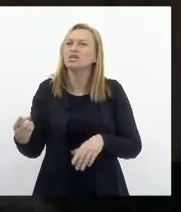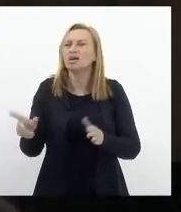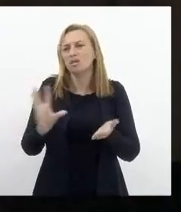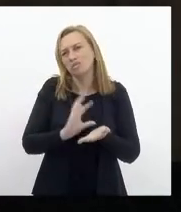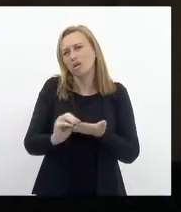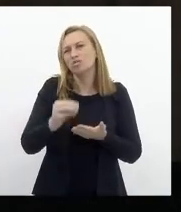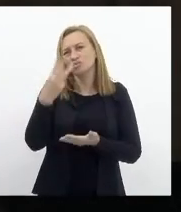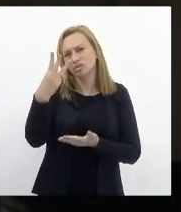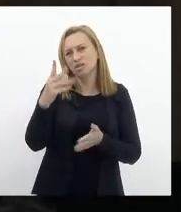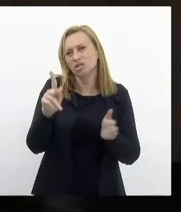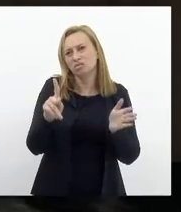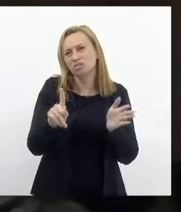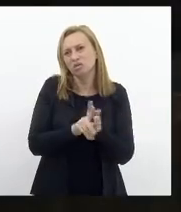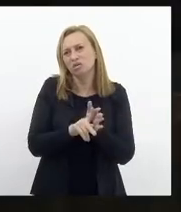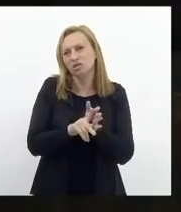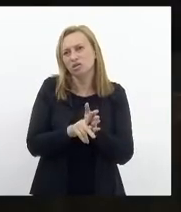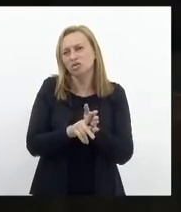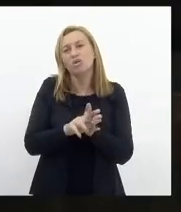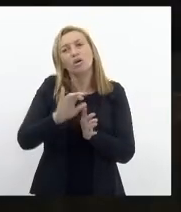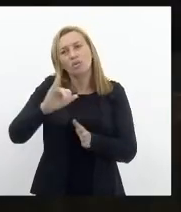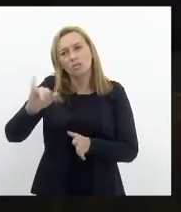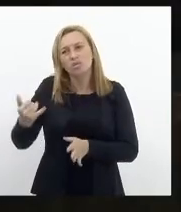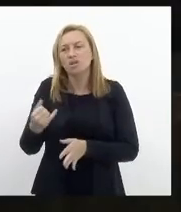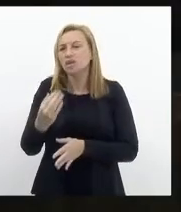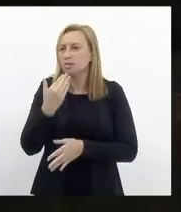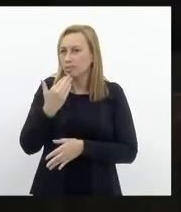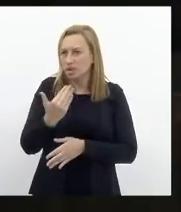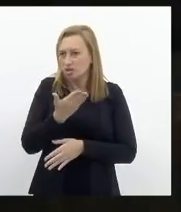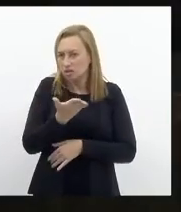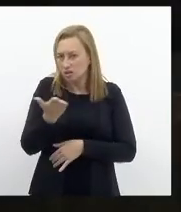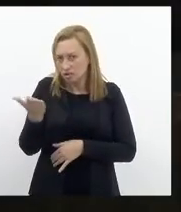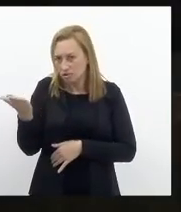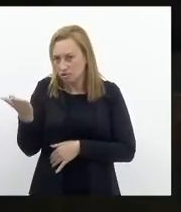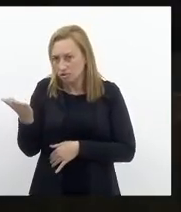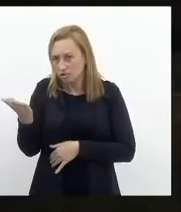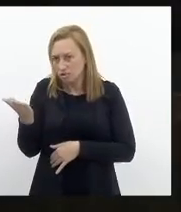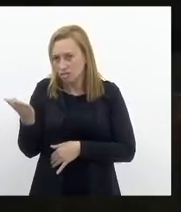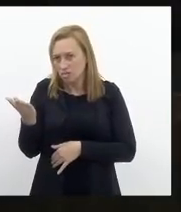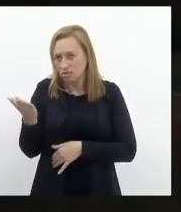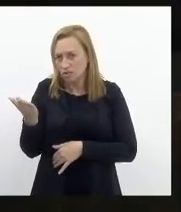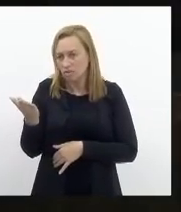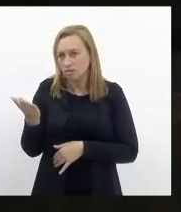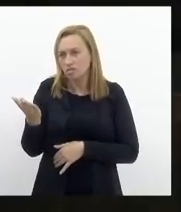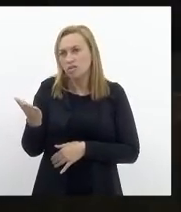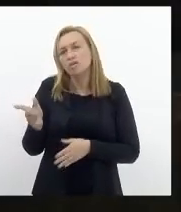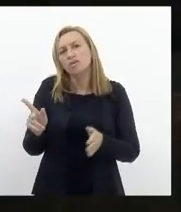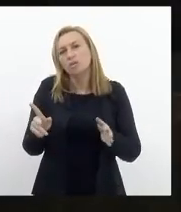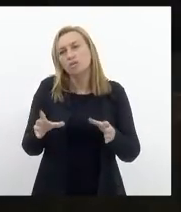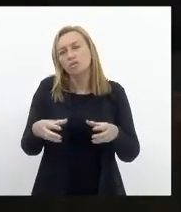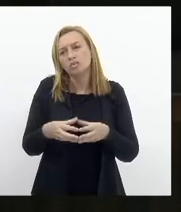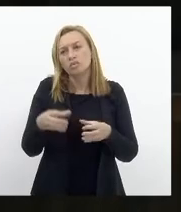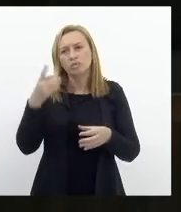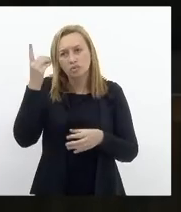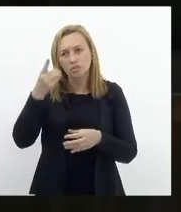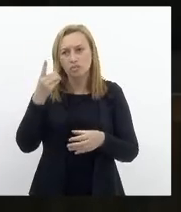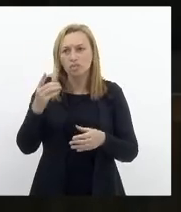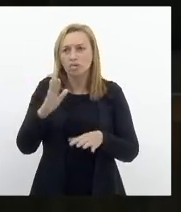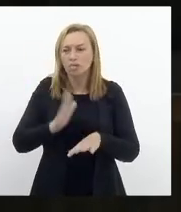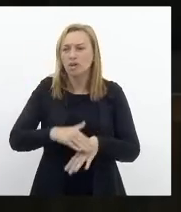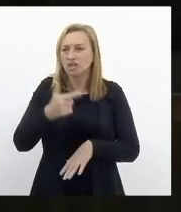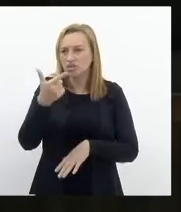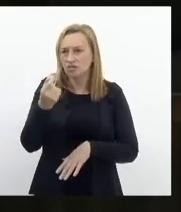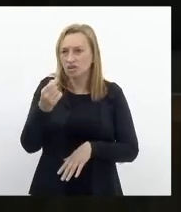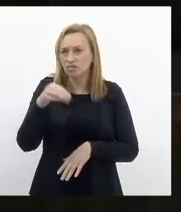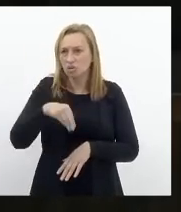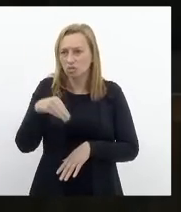para a gente terminar a pauta da semana. Vou aproveitar aqui e pedir ao parecer aí do Parlamento, prorrogação de mais 20 minutos